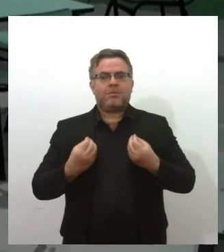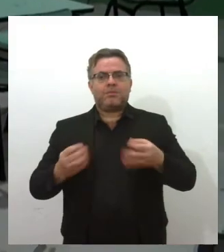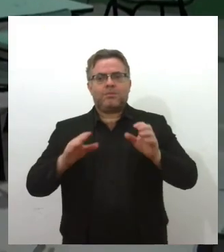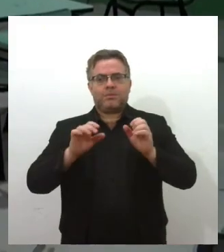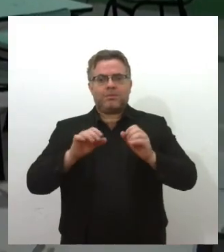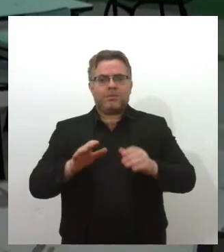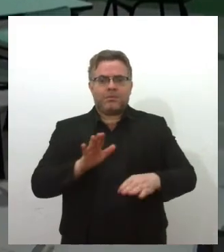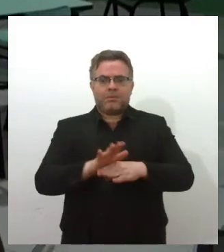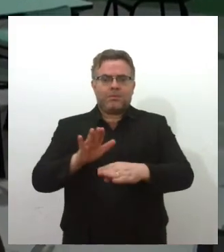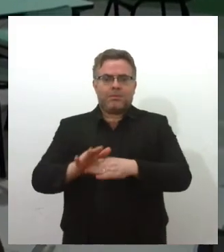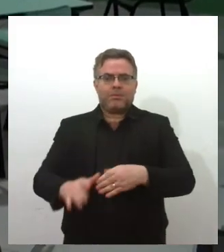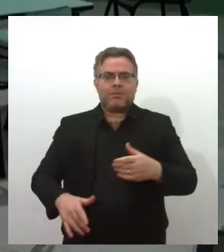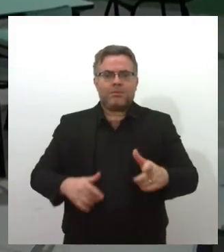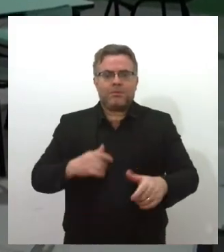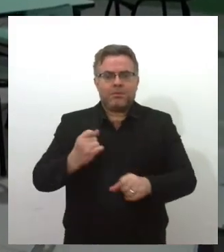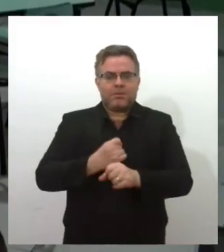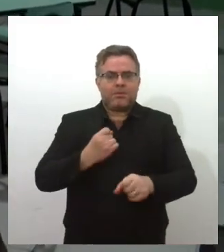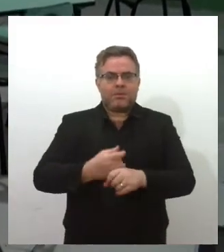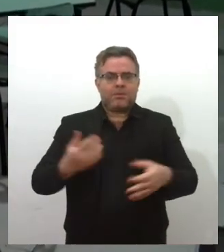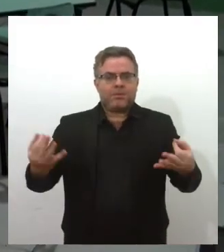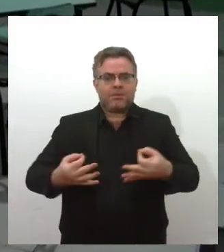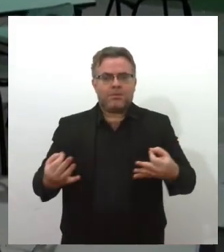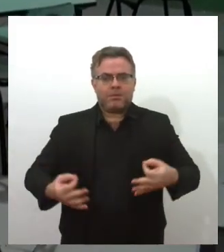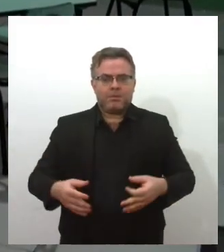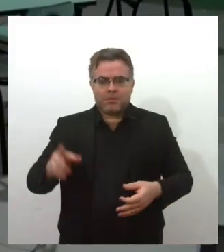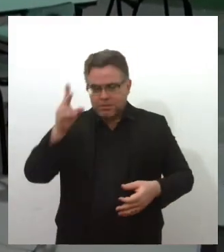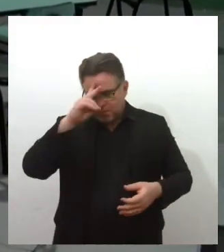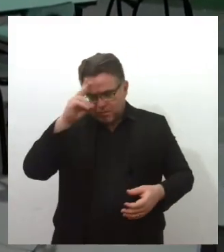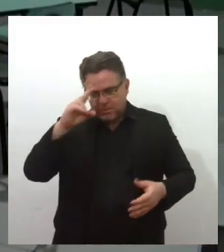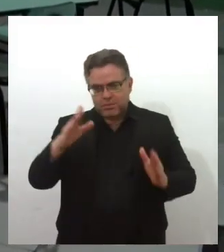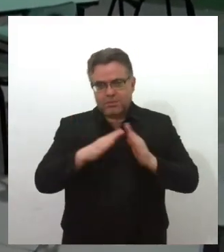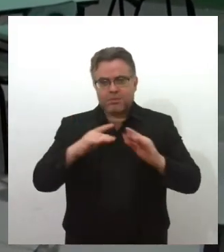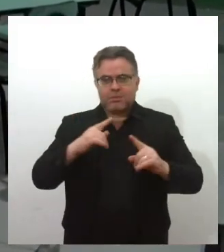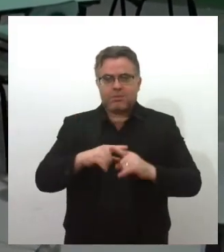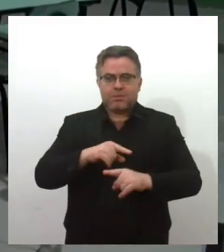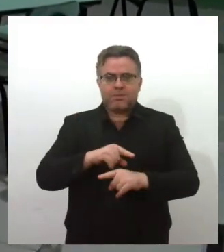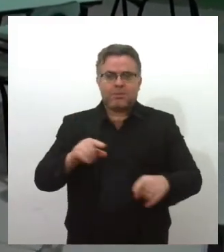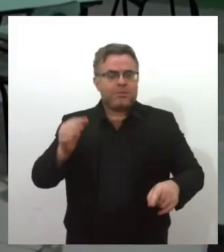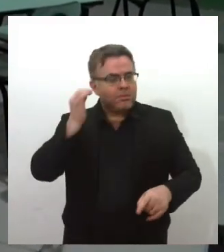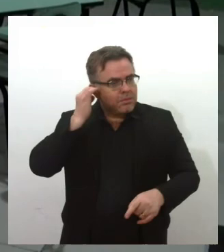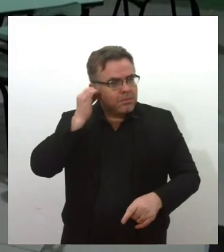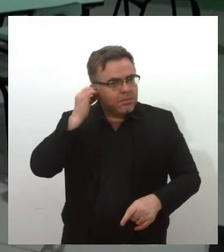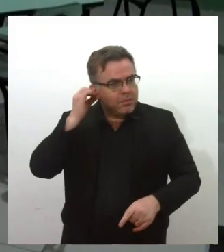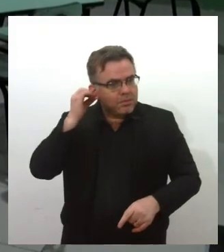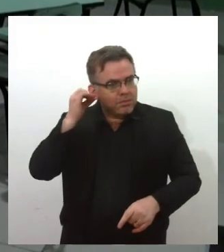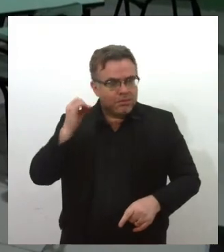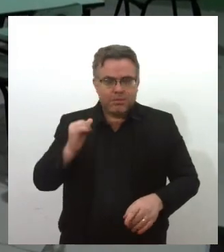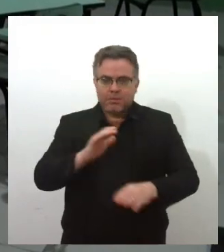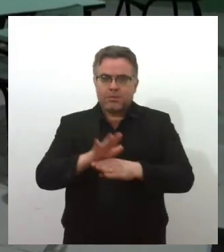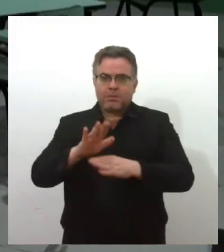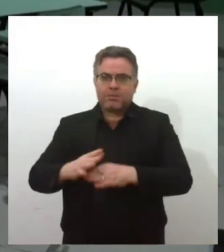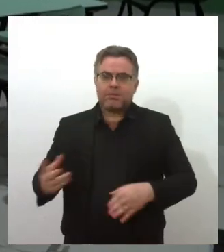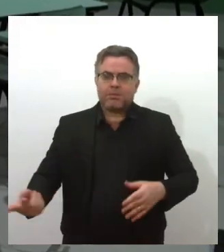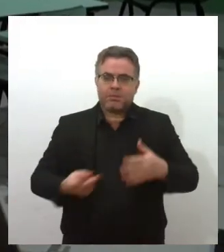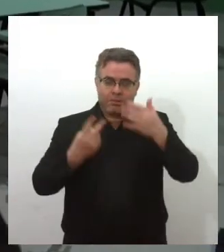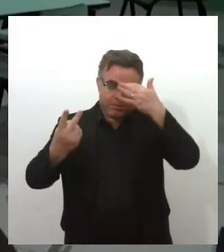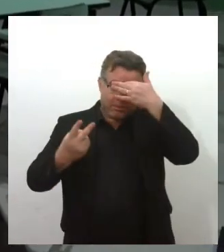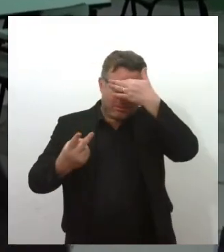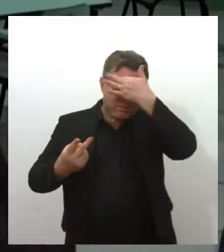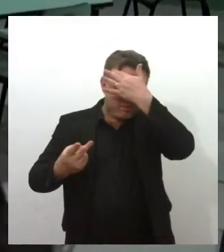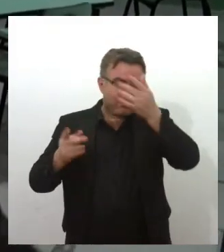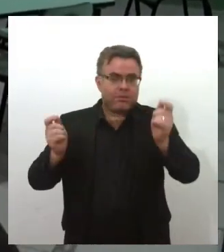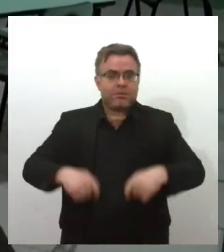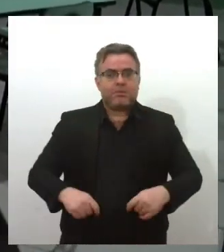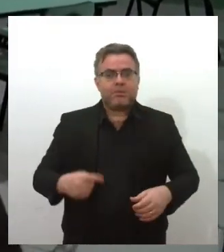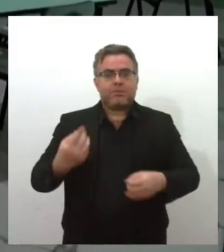Uma boa estrada, uma boa escola e a igreja. São coisas que são importantíssimas para que o